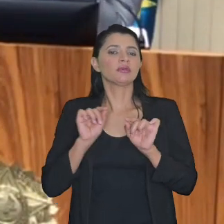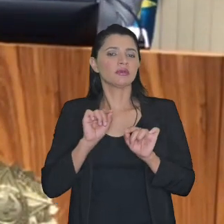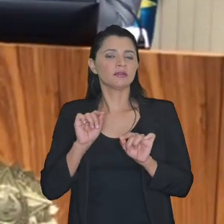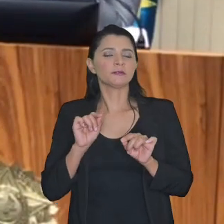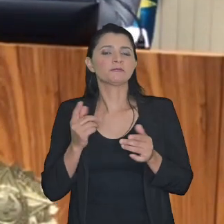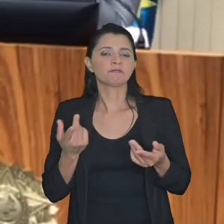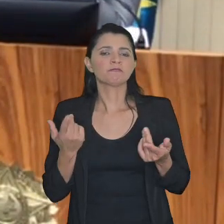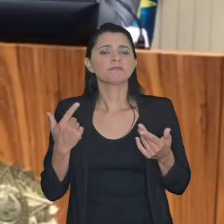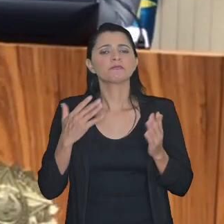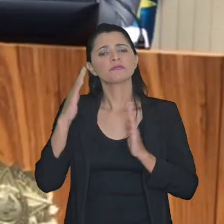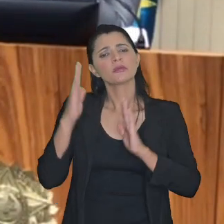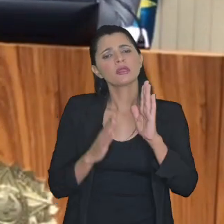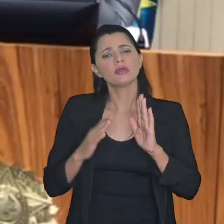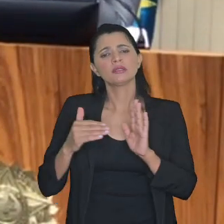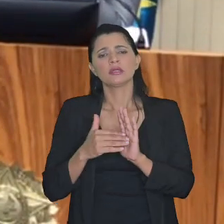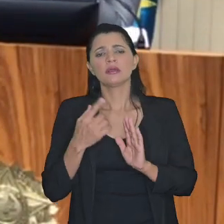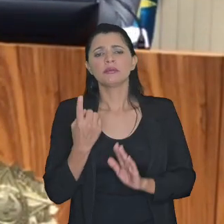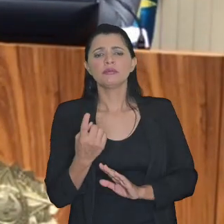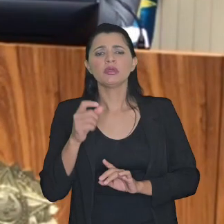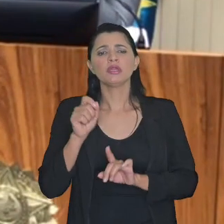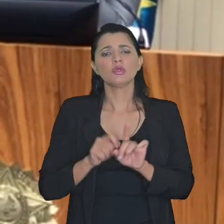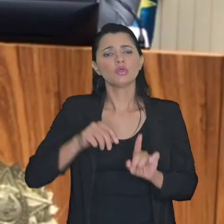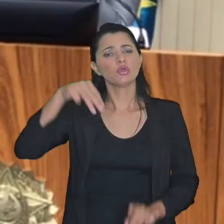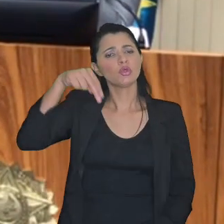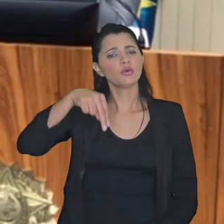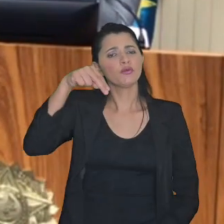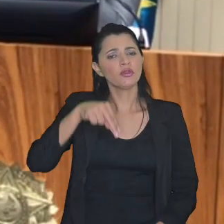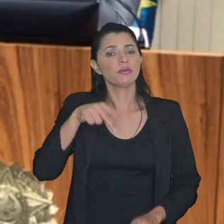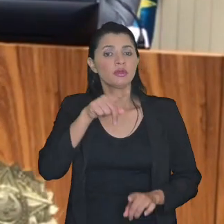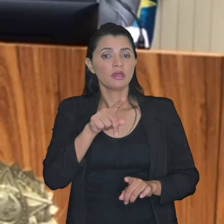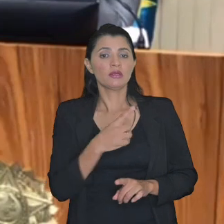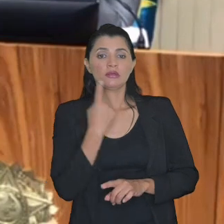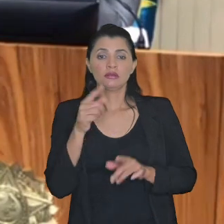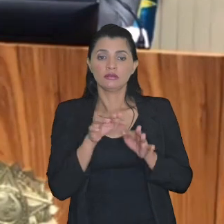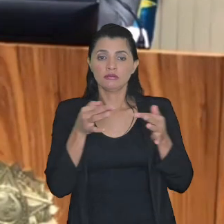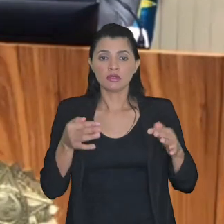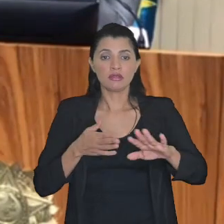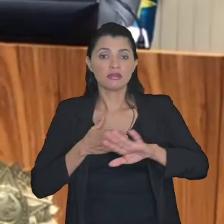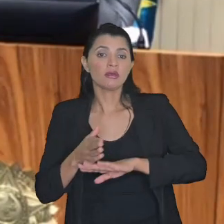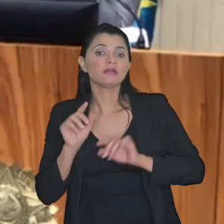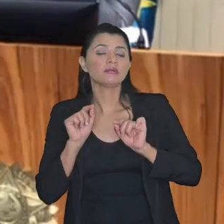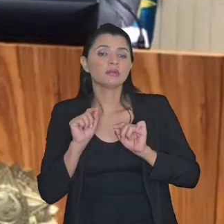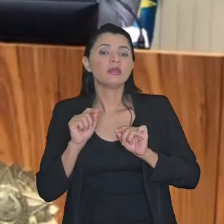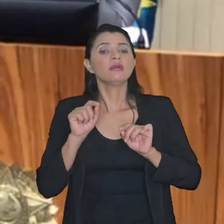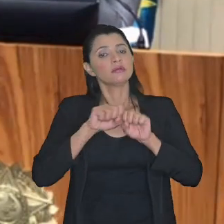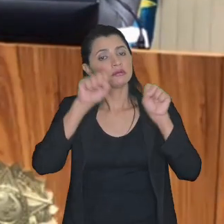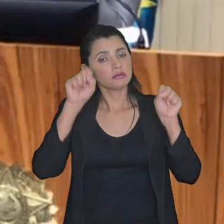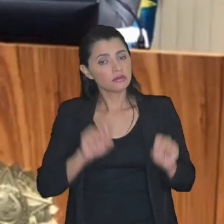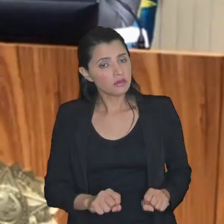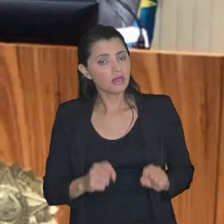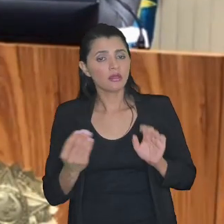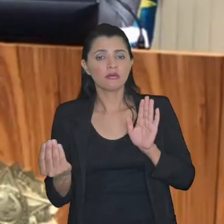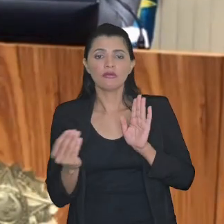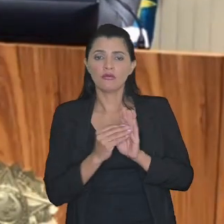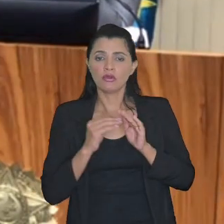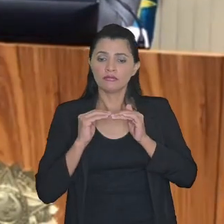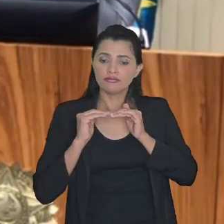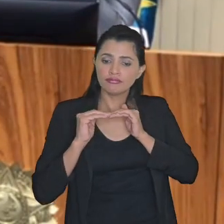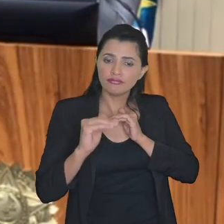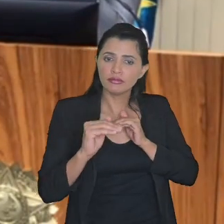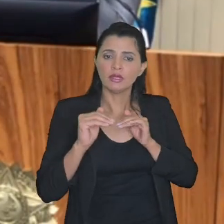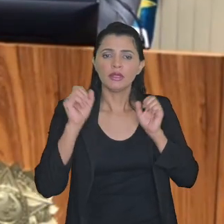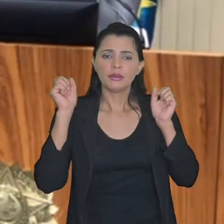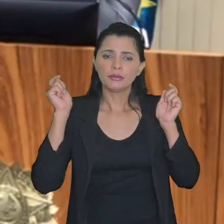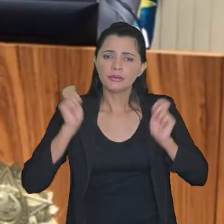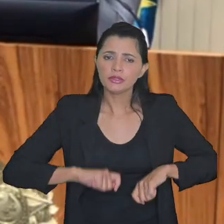porque o prazo de primeiro de novembro para que a transação simplificasse entrasse em operação para que os sistemas fossem parametrizados